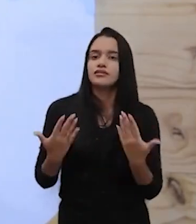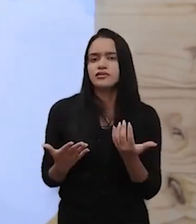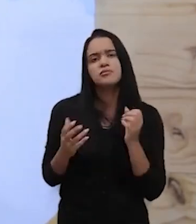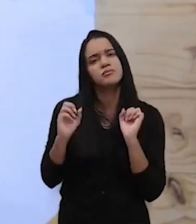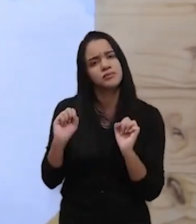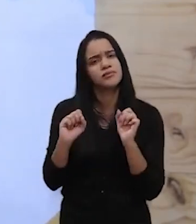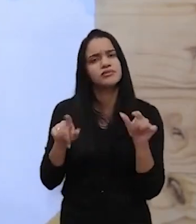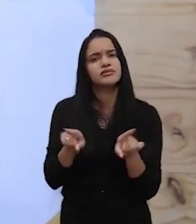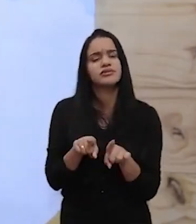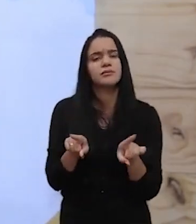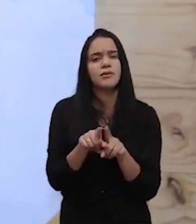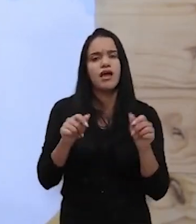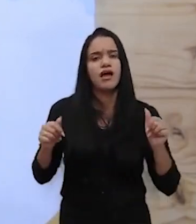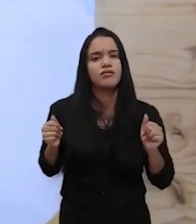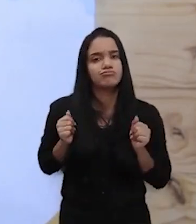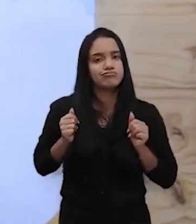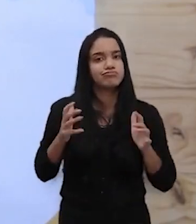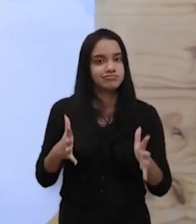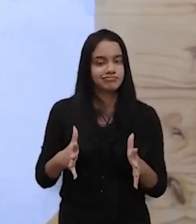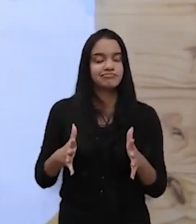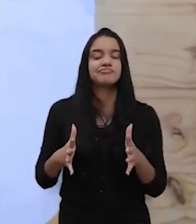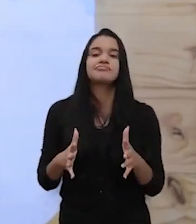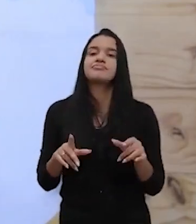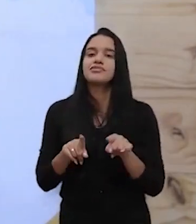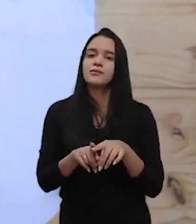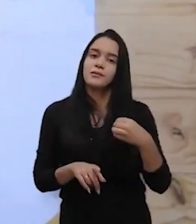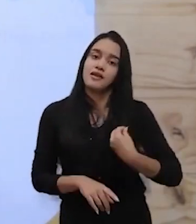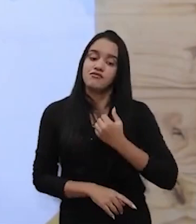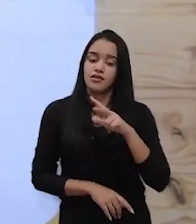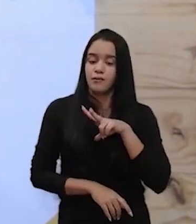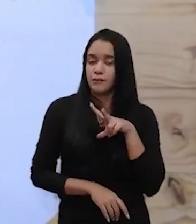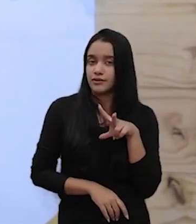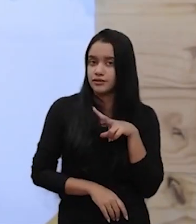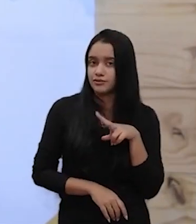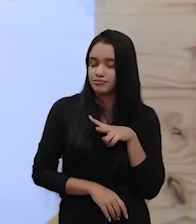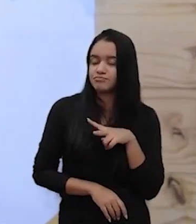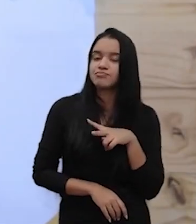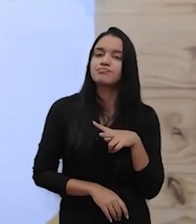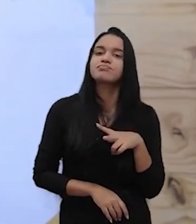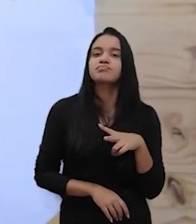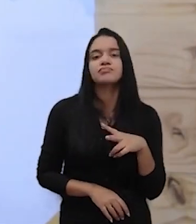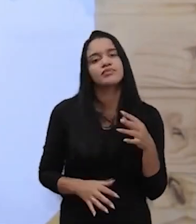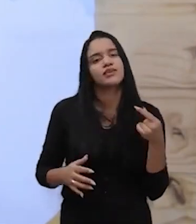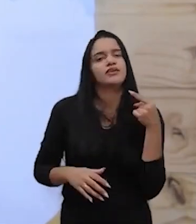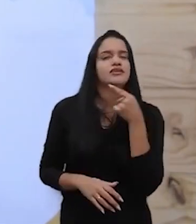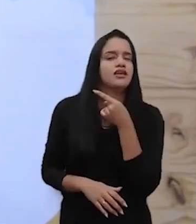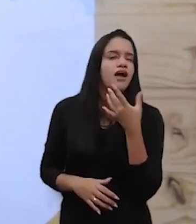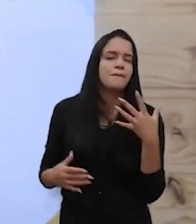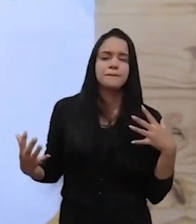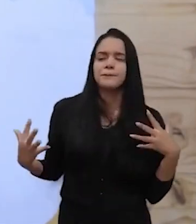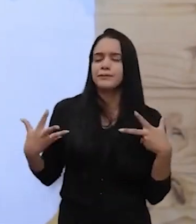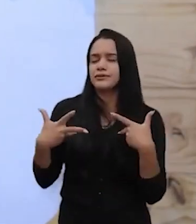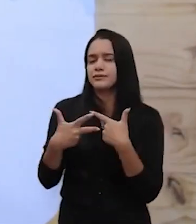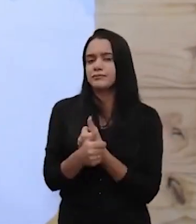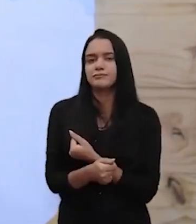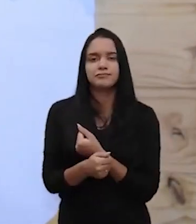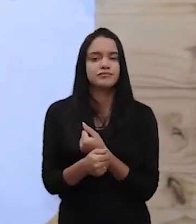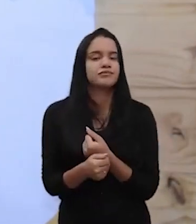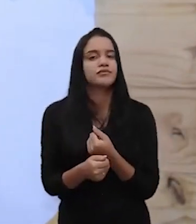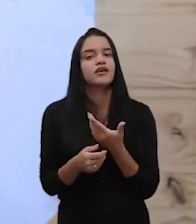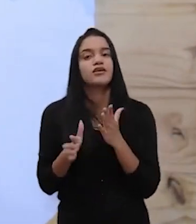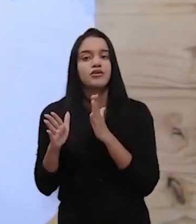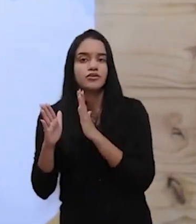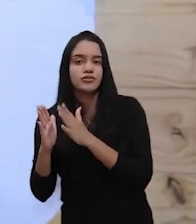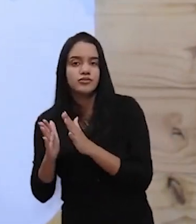você pode também aplicá-la, está bem? Na sua vida pessoal. Essa ferramenta é fantástica. Você pode aplicá-la dentro de